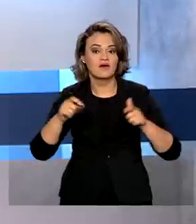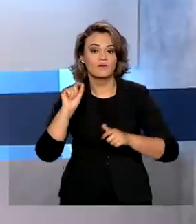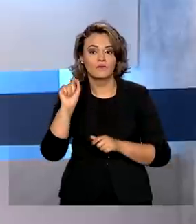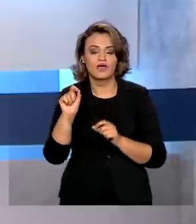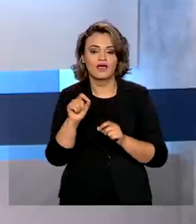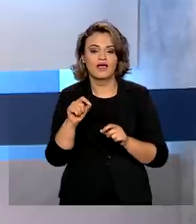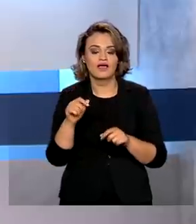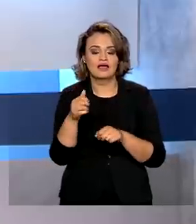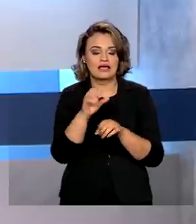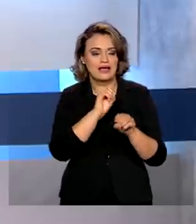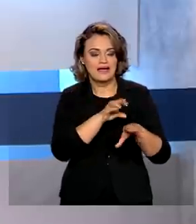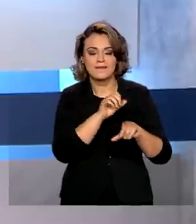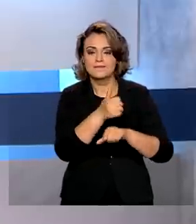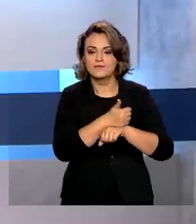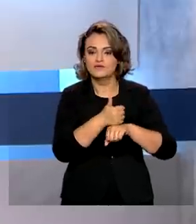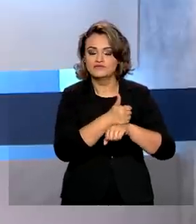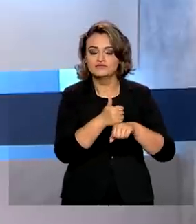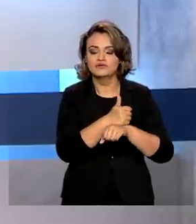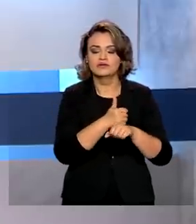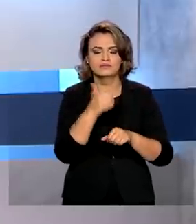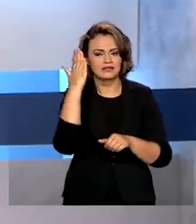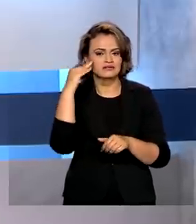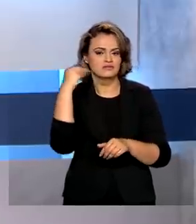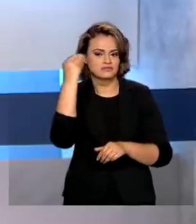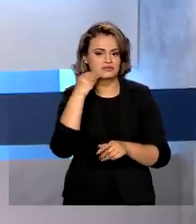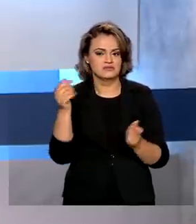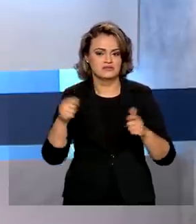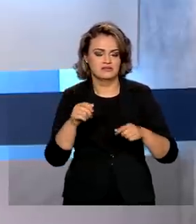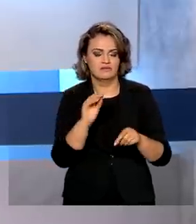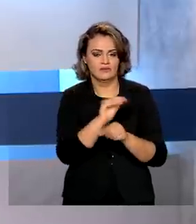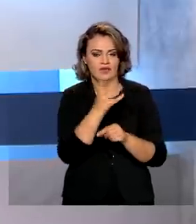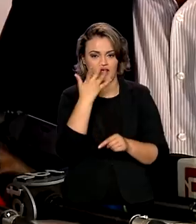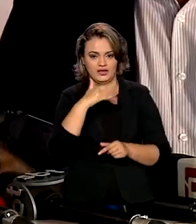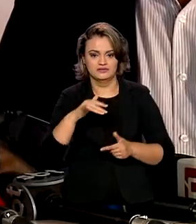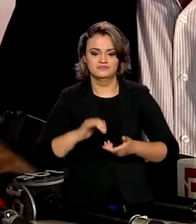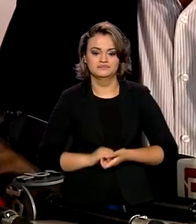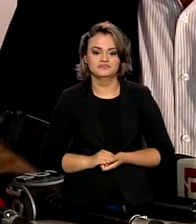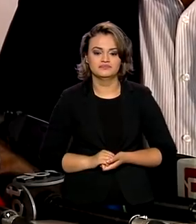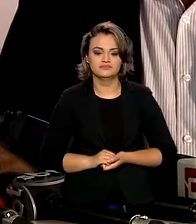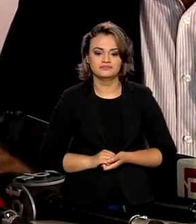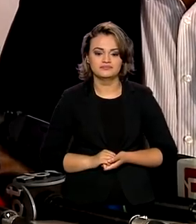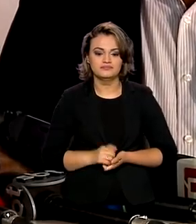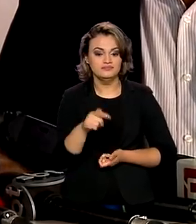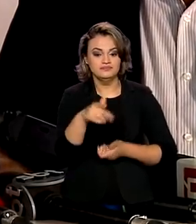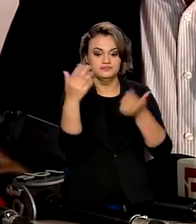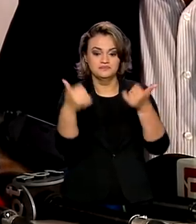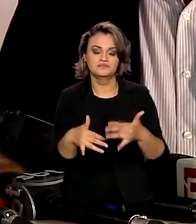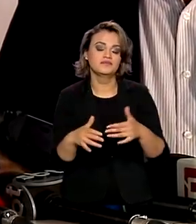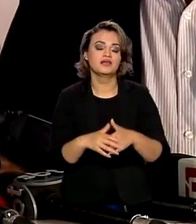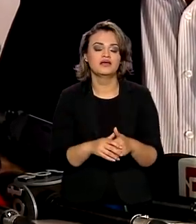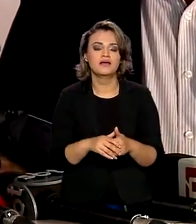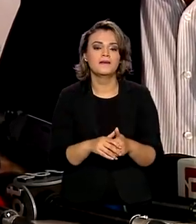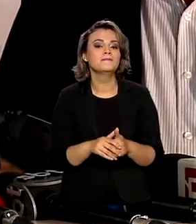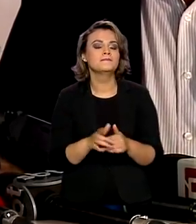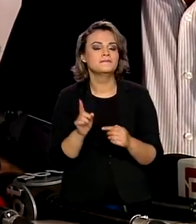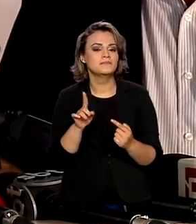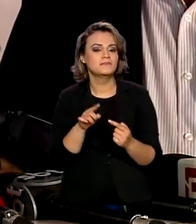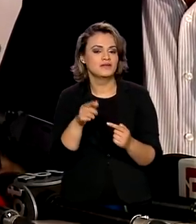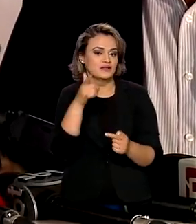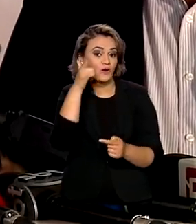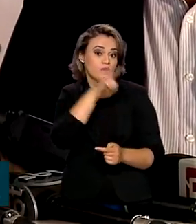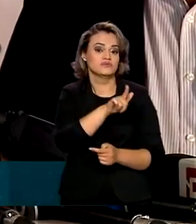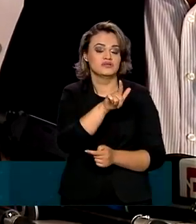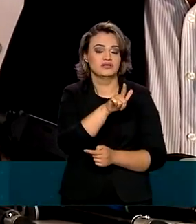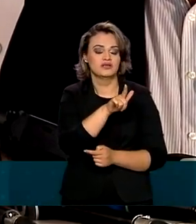capacitar os profissionais de saúde que atuam no cuidado das crianças. Para cumprir essa função,